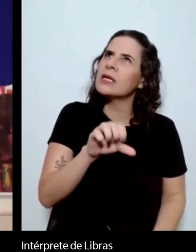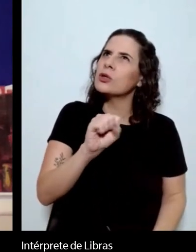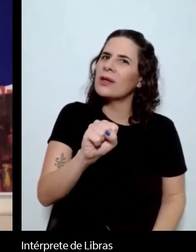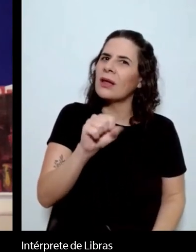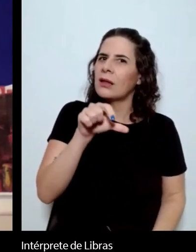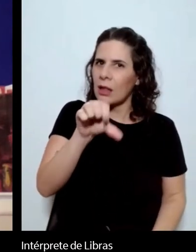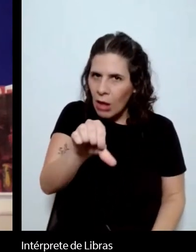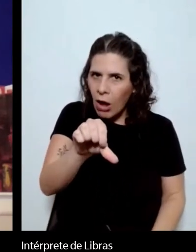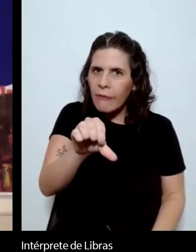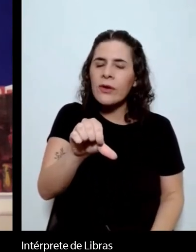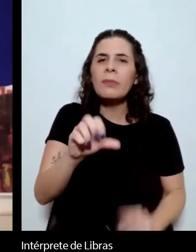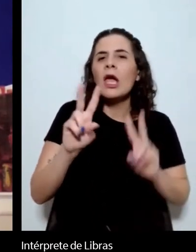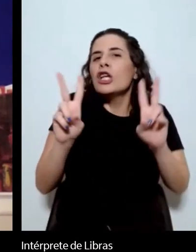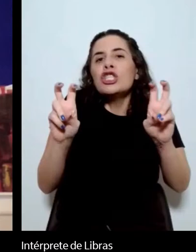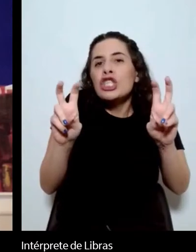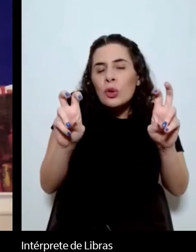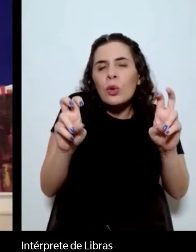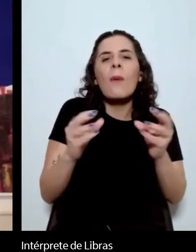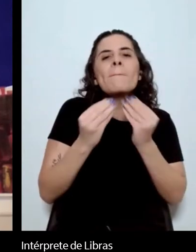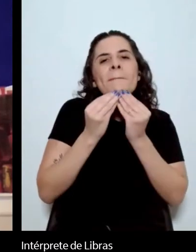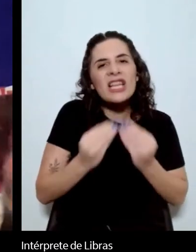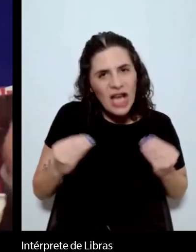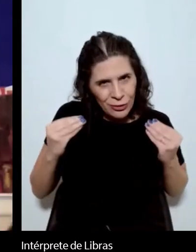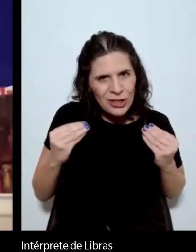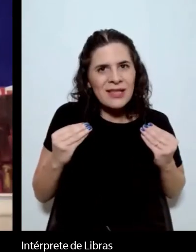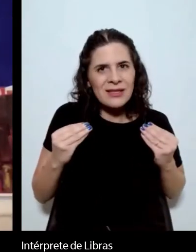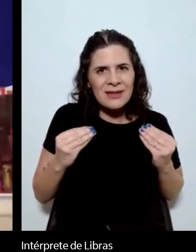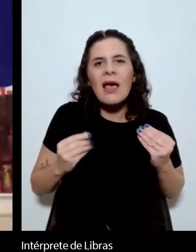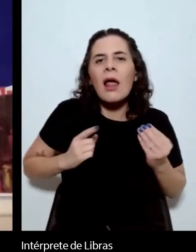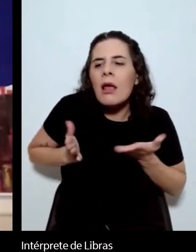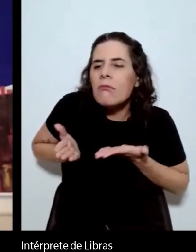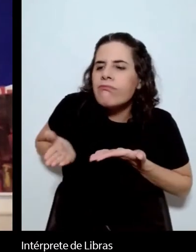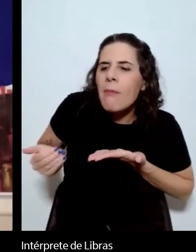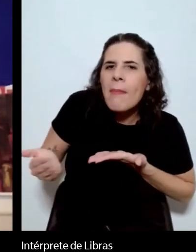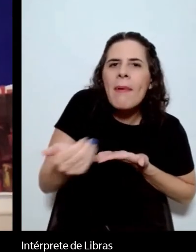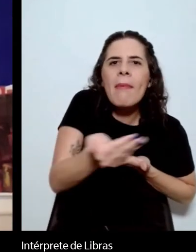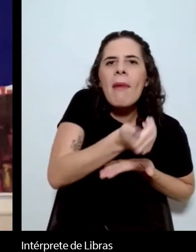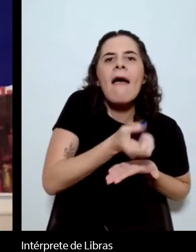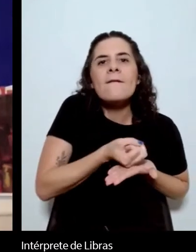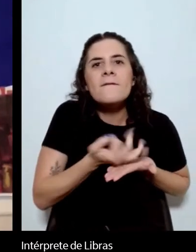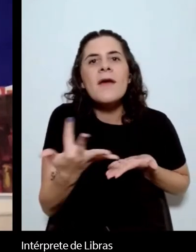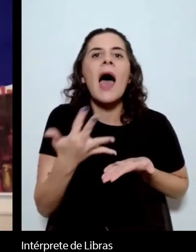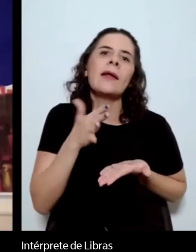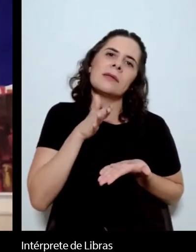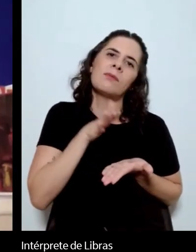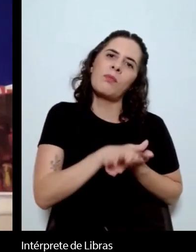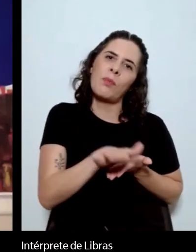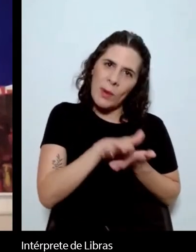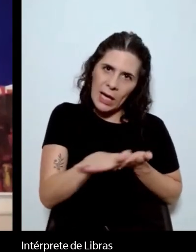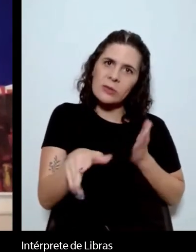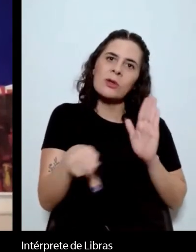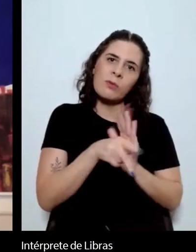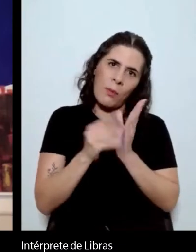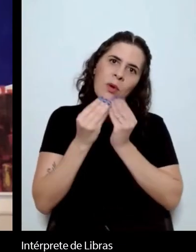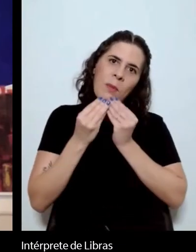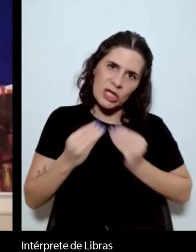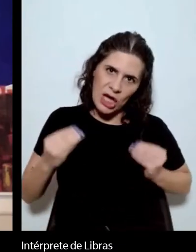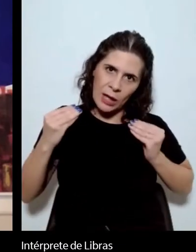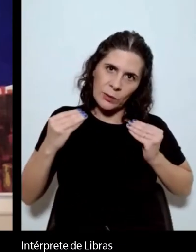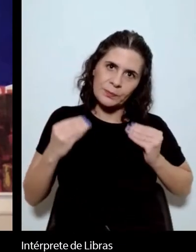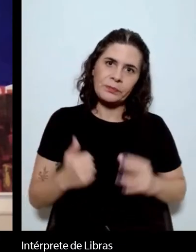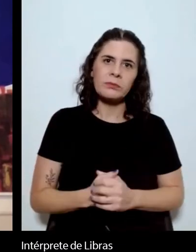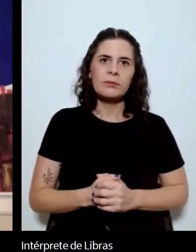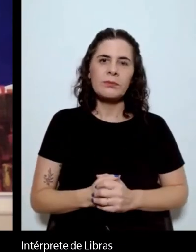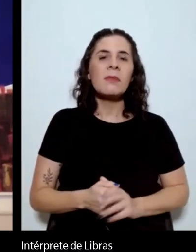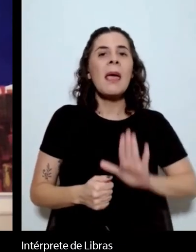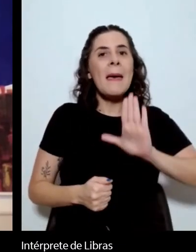o título Machado de Assis, que é uma apanhada da produção total de Machado de Assis. Agora, nos 50